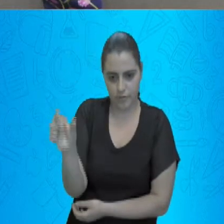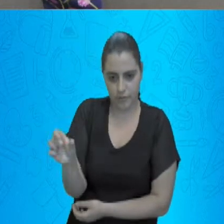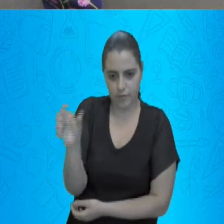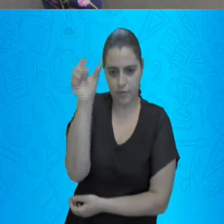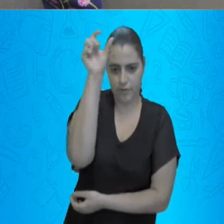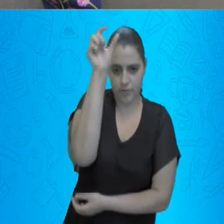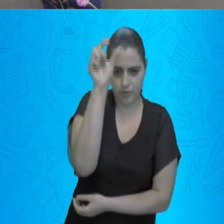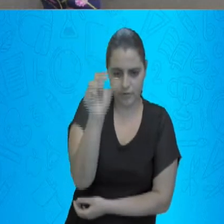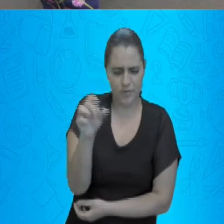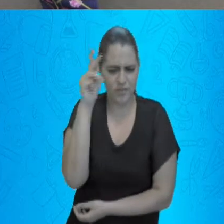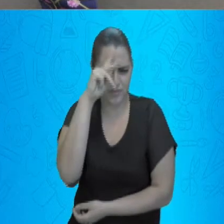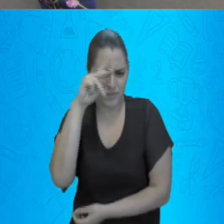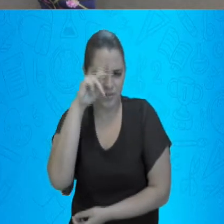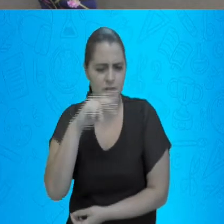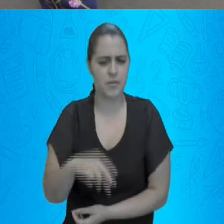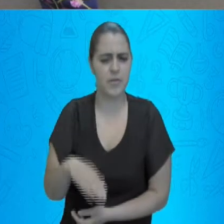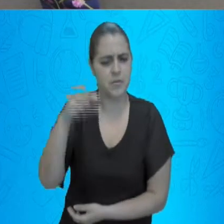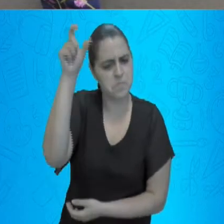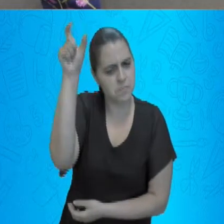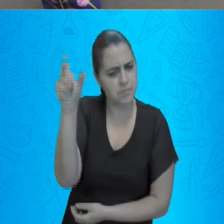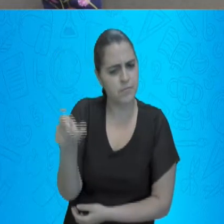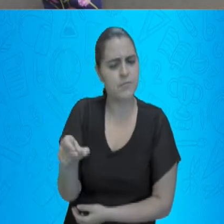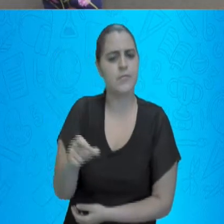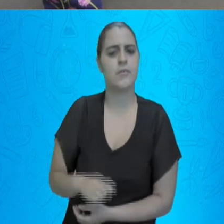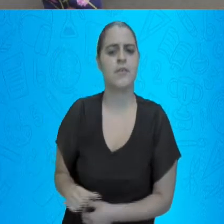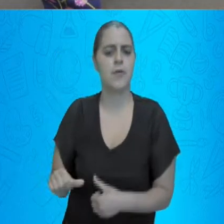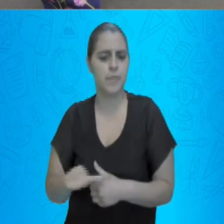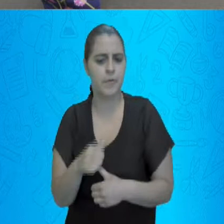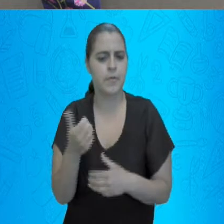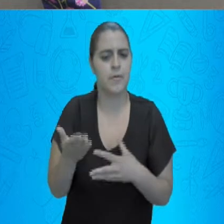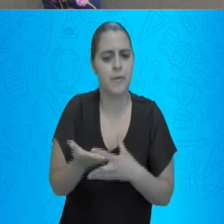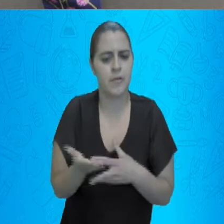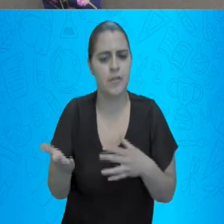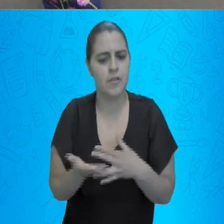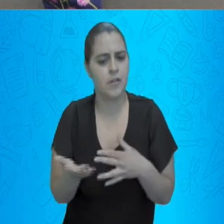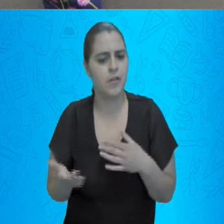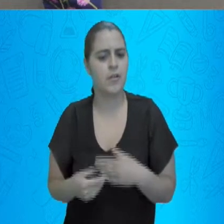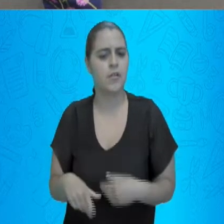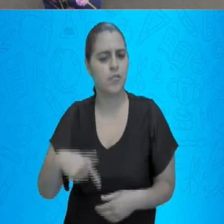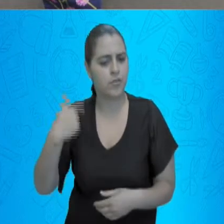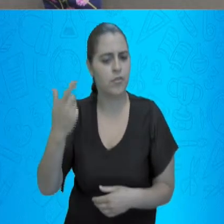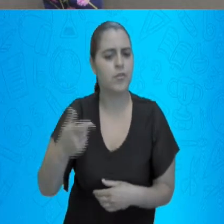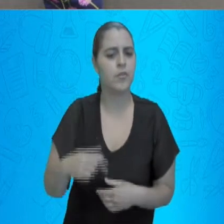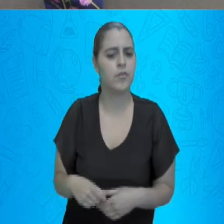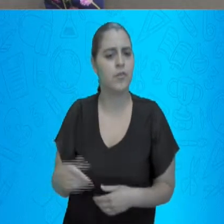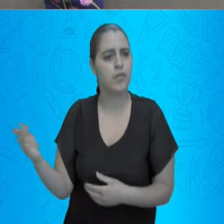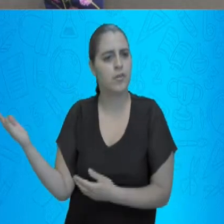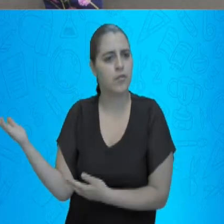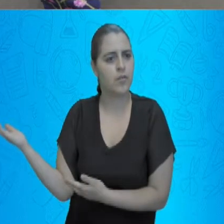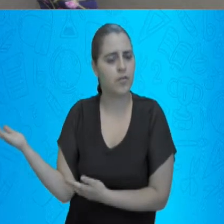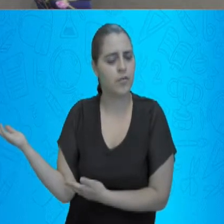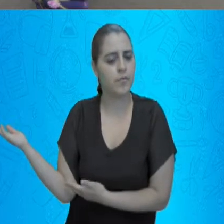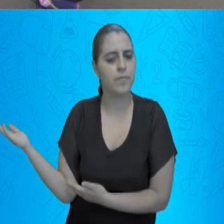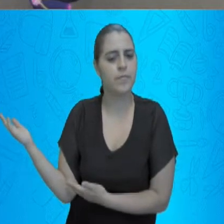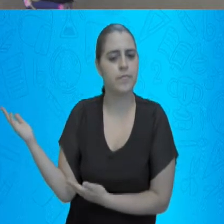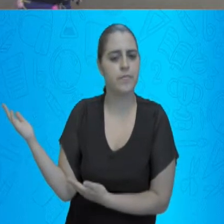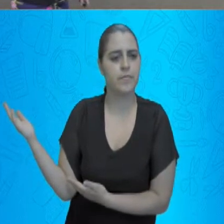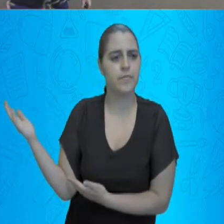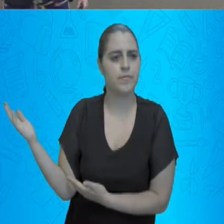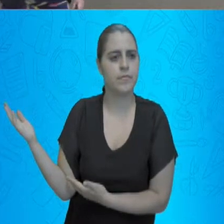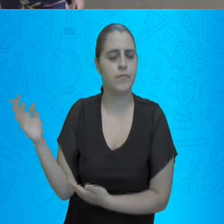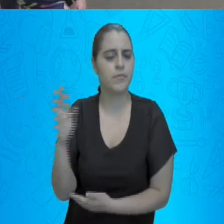seja, vocês lembram? Em pé com a primeira parcela em cima, a segunda embaixo e o resultado